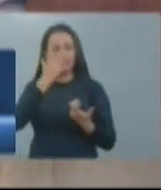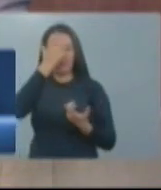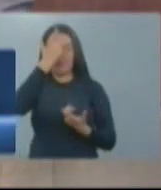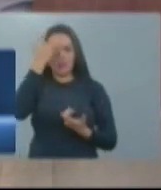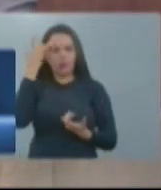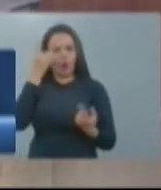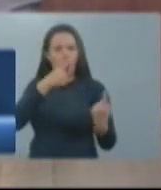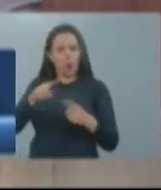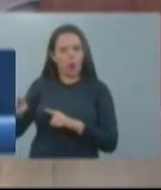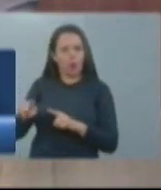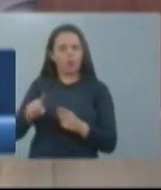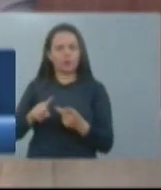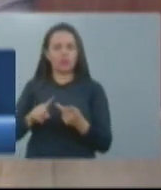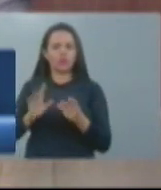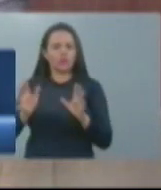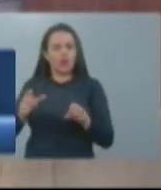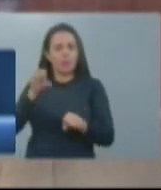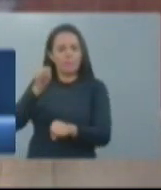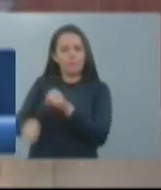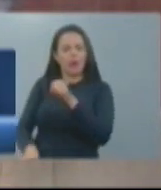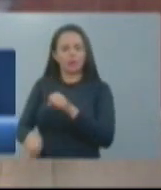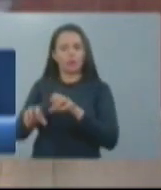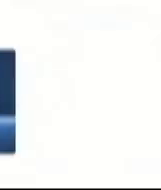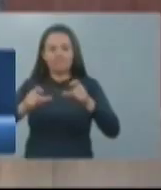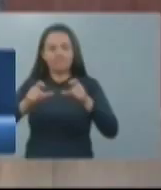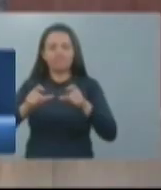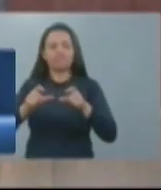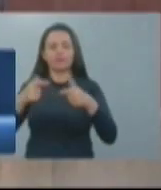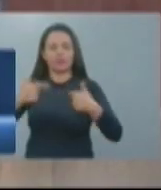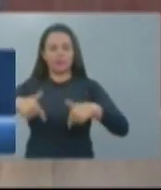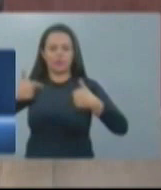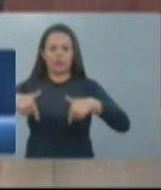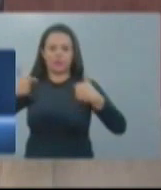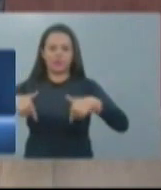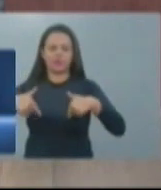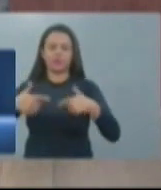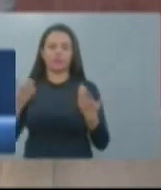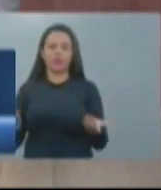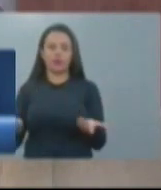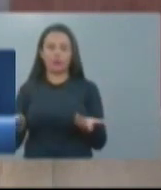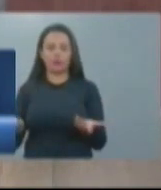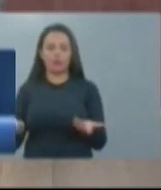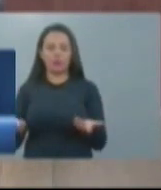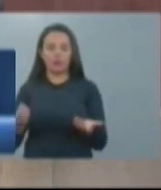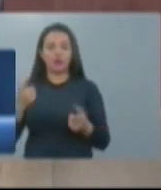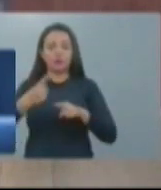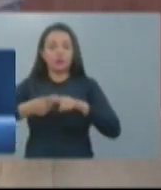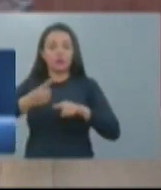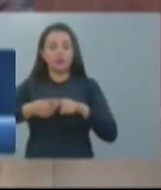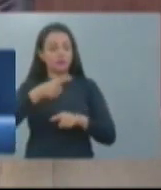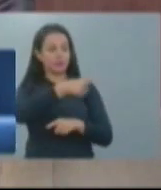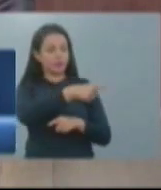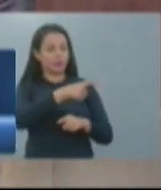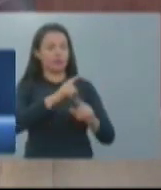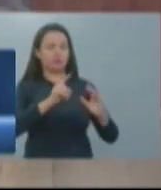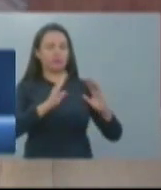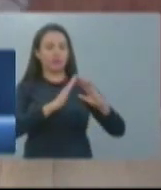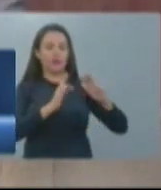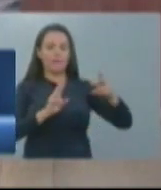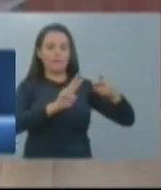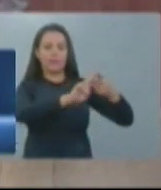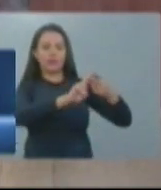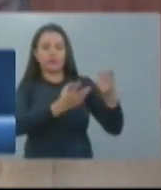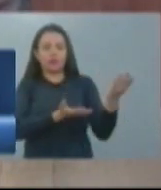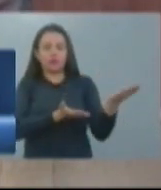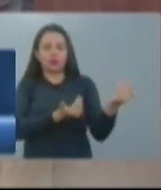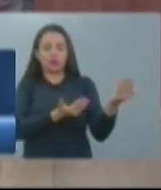notícia até de instrutor que já foi morto dentro de unidade. Se não tomarmos providência com os futuros criminosos do Estado, se esses